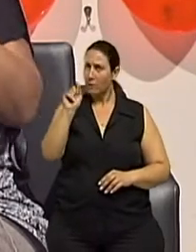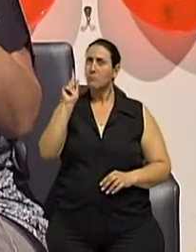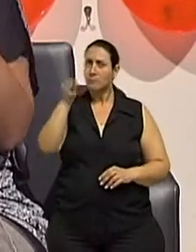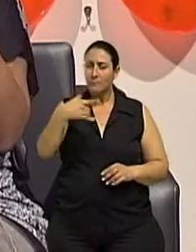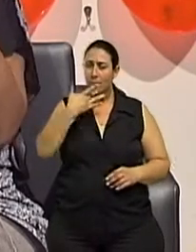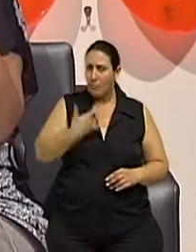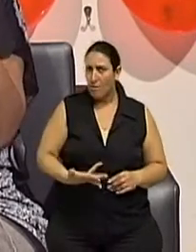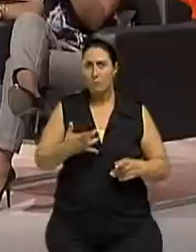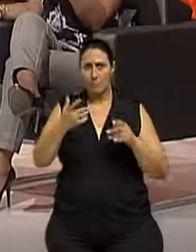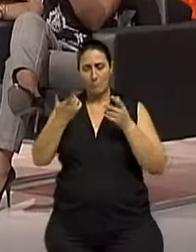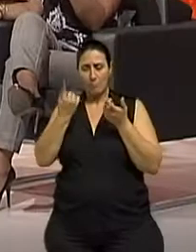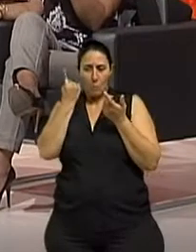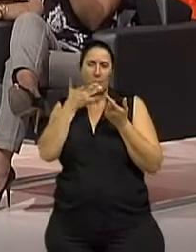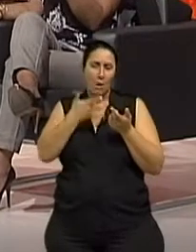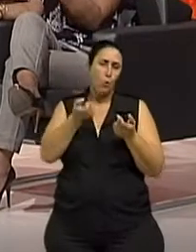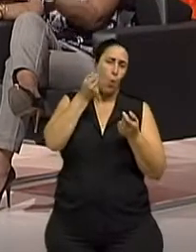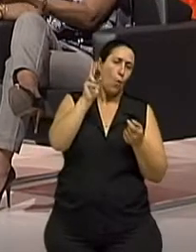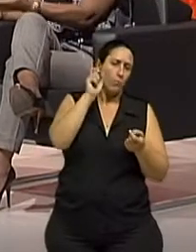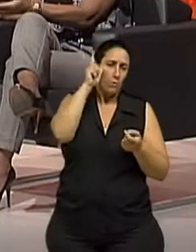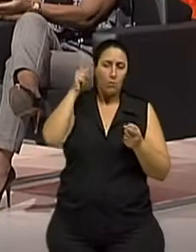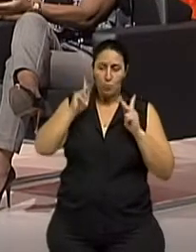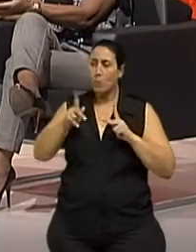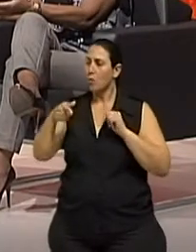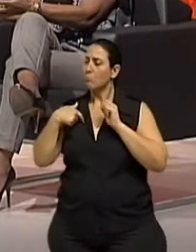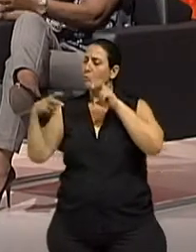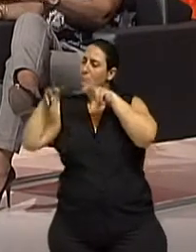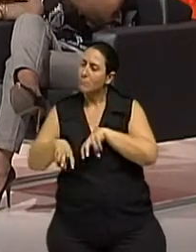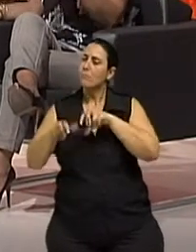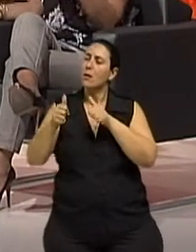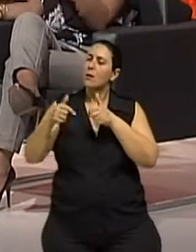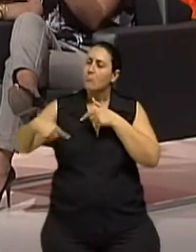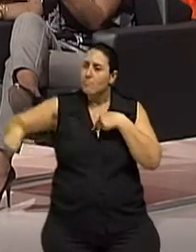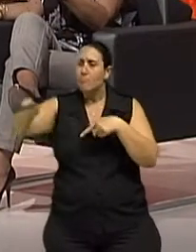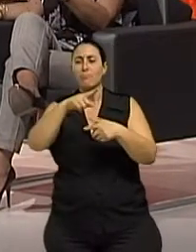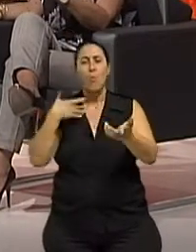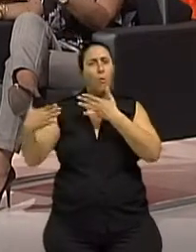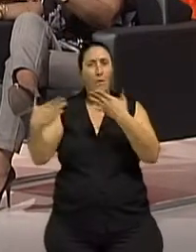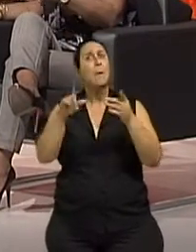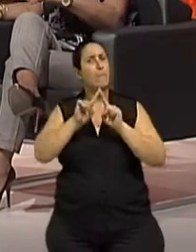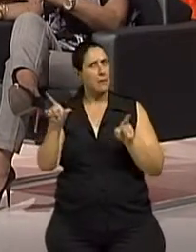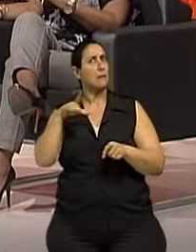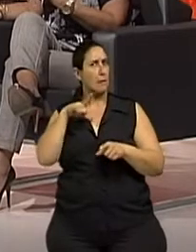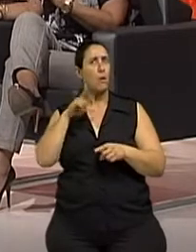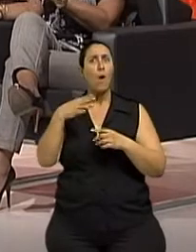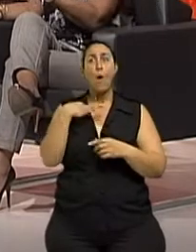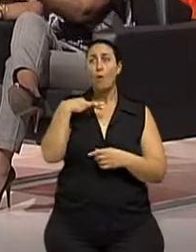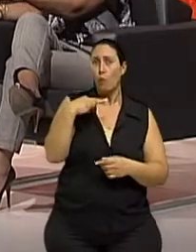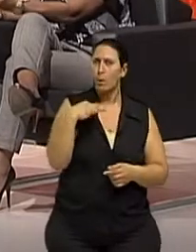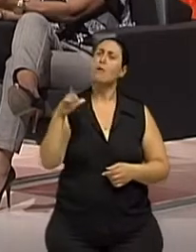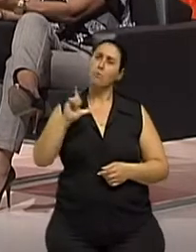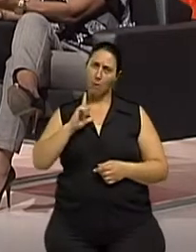Mas durante a semana elas só ficam, e a gente fala com várias delas, né? Tem toda uma preparação e uma